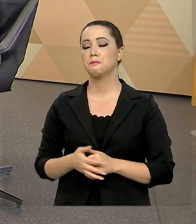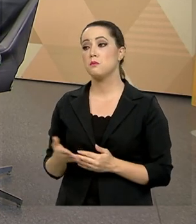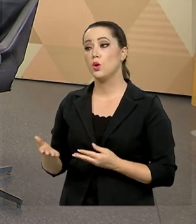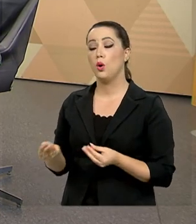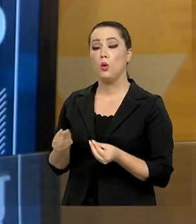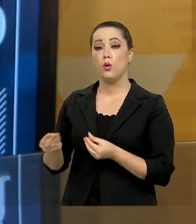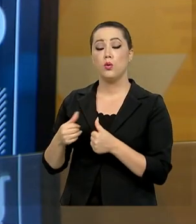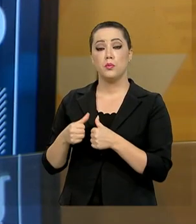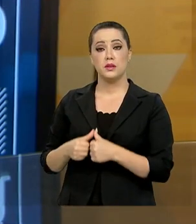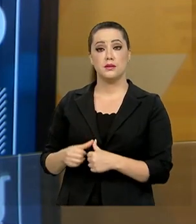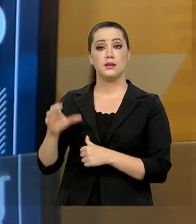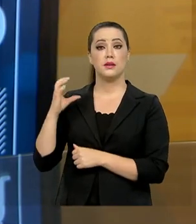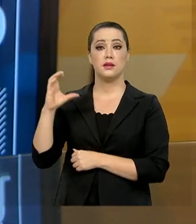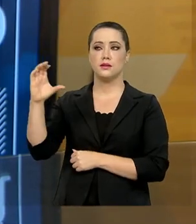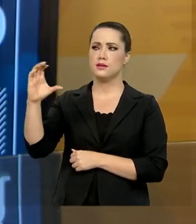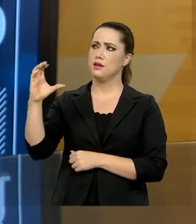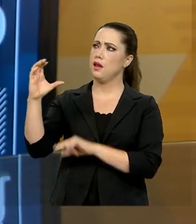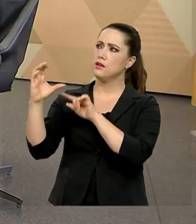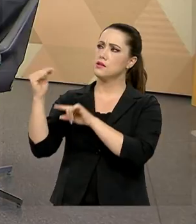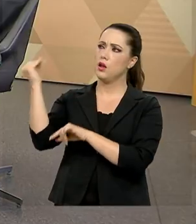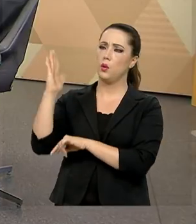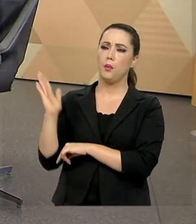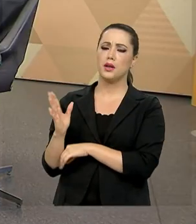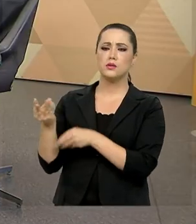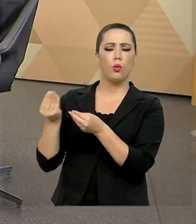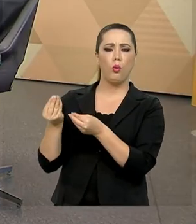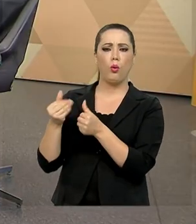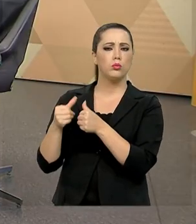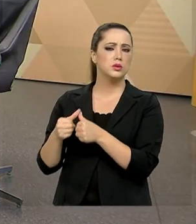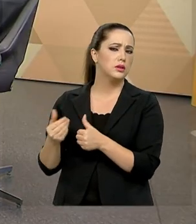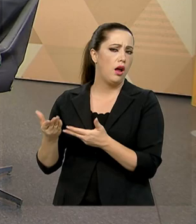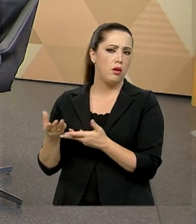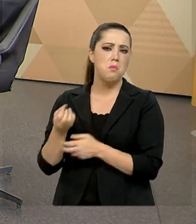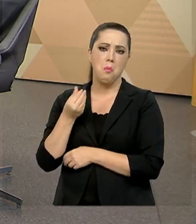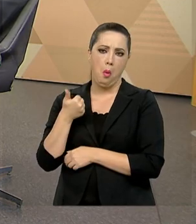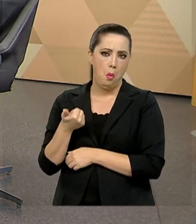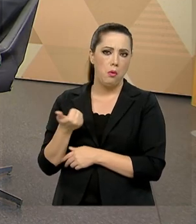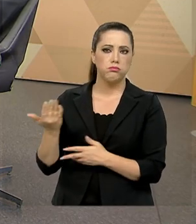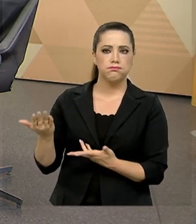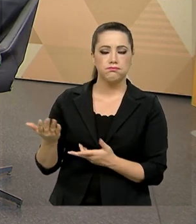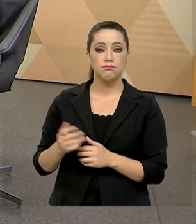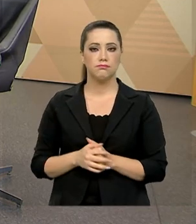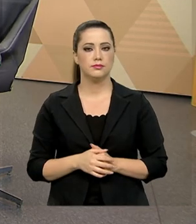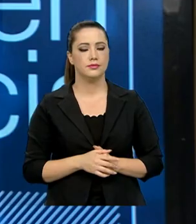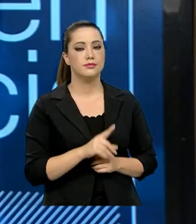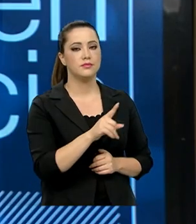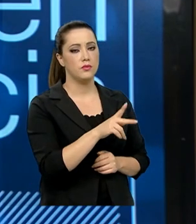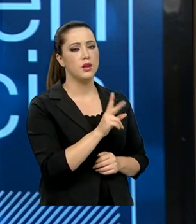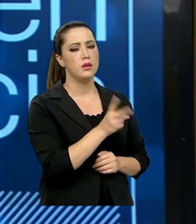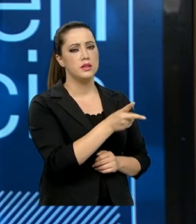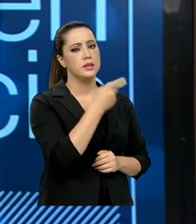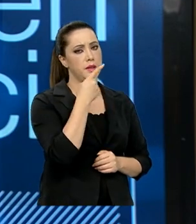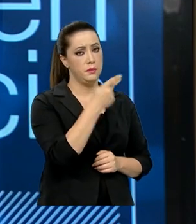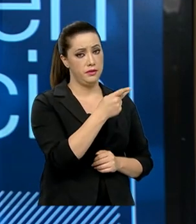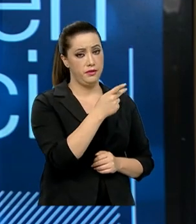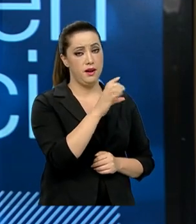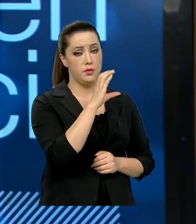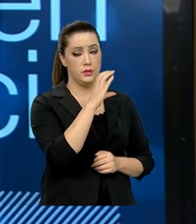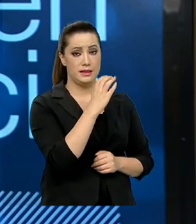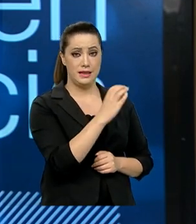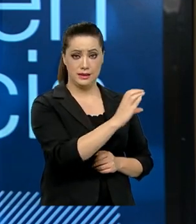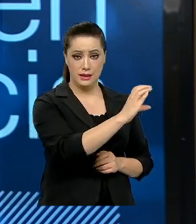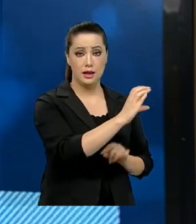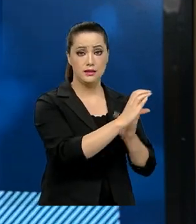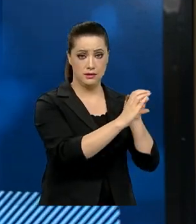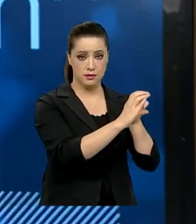ciência brasileira? A ciência brasileira, eu digo que tem vencido vários desafios ao